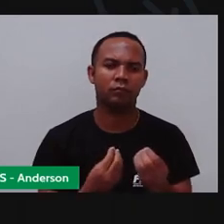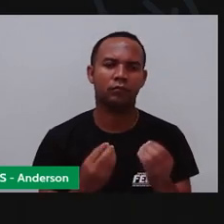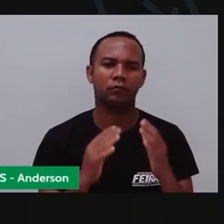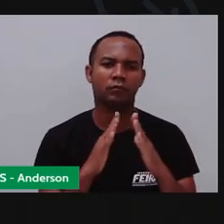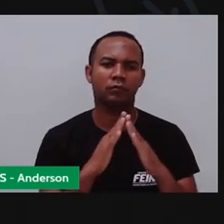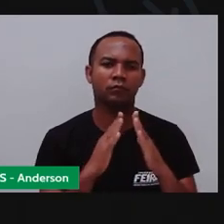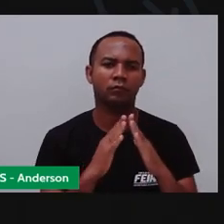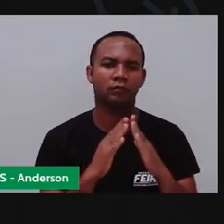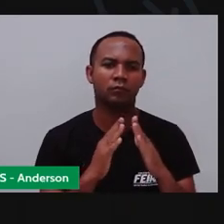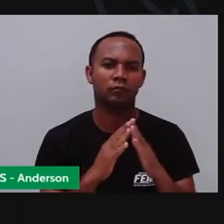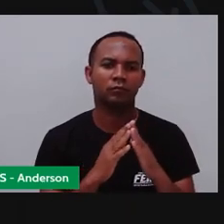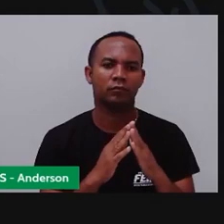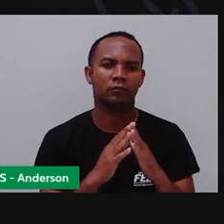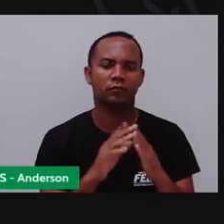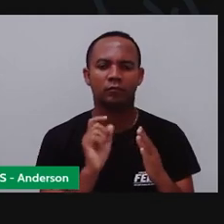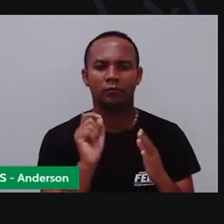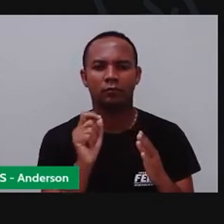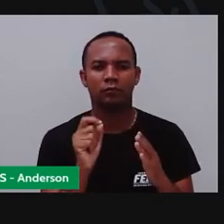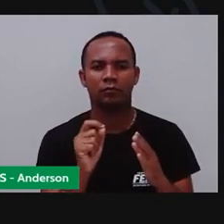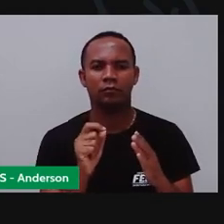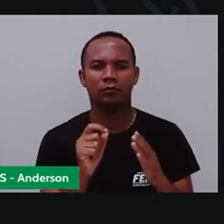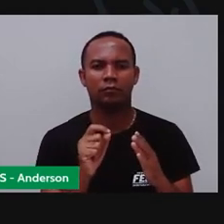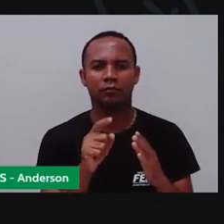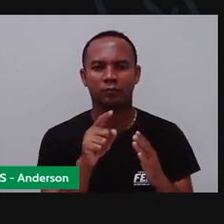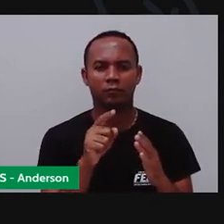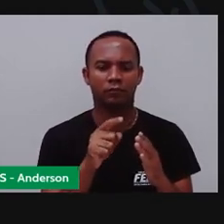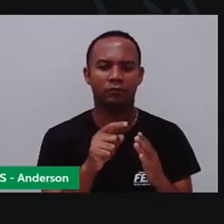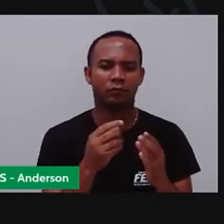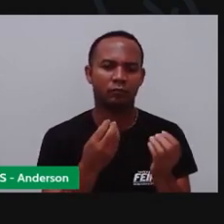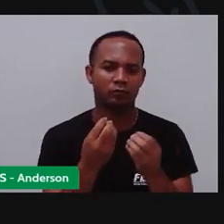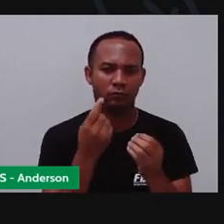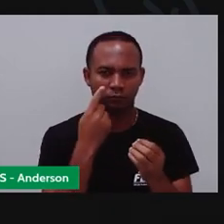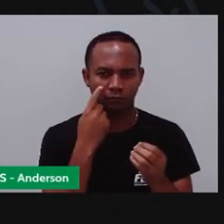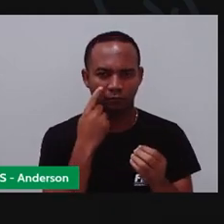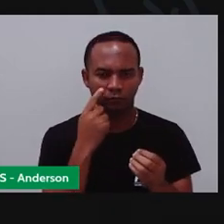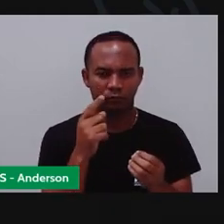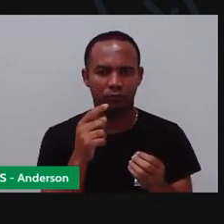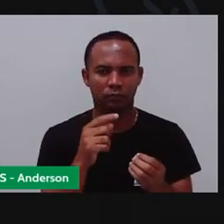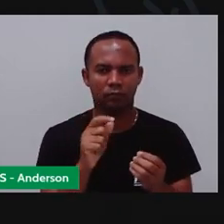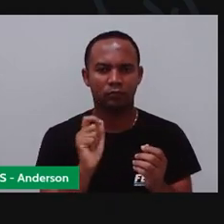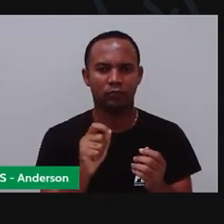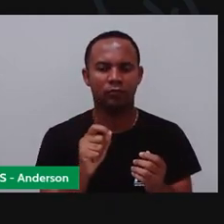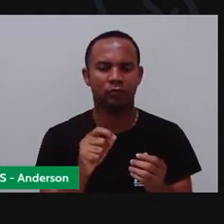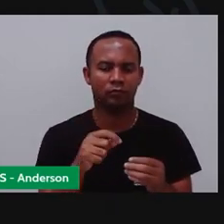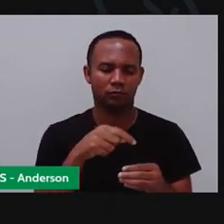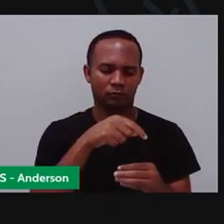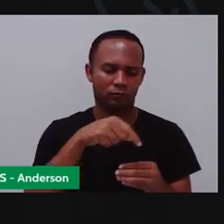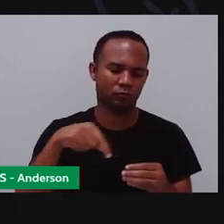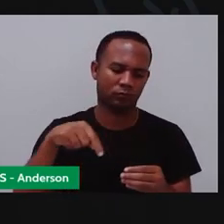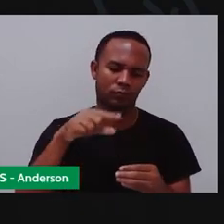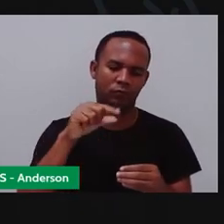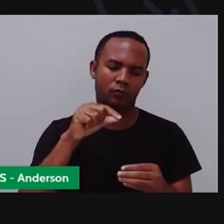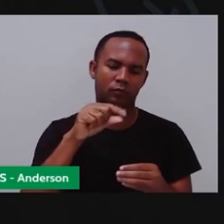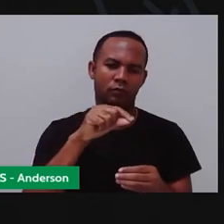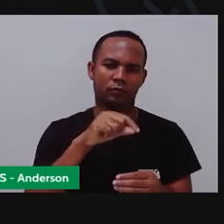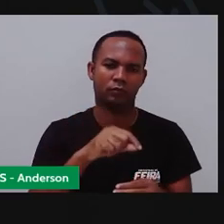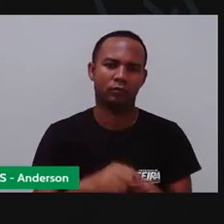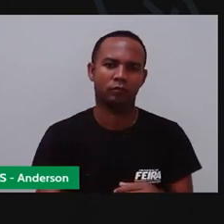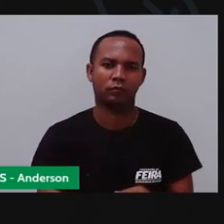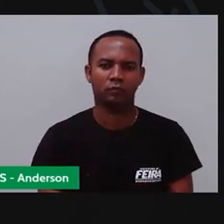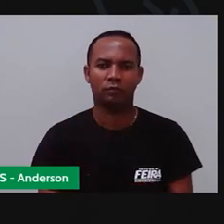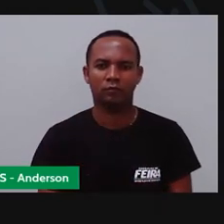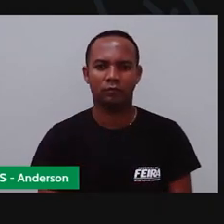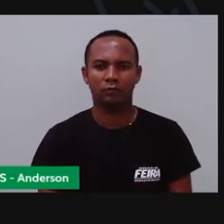caixinha de remédio O que é eu faço? Ela vai ficar em pé por si só E aí eu faço o quê aqui? Eu passo só uma colinha embaixo E seguro um